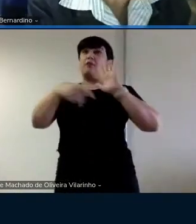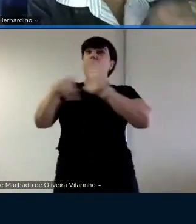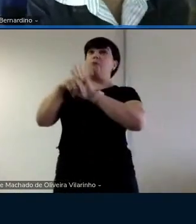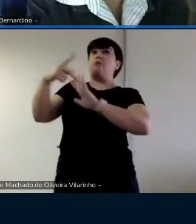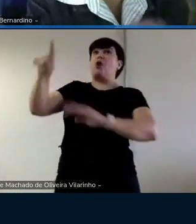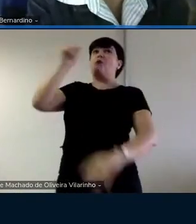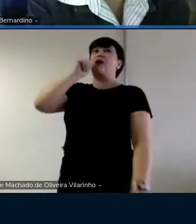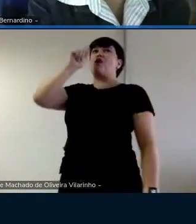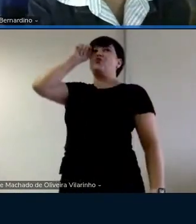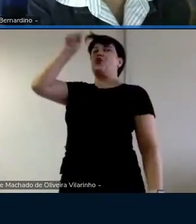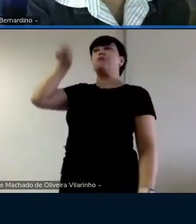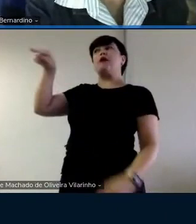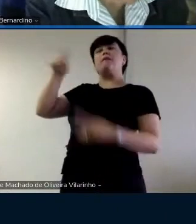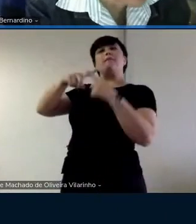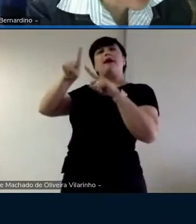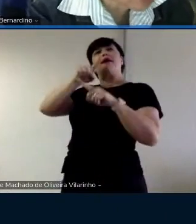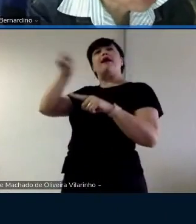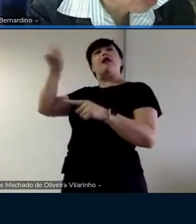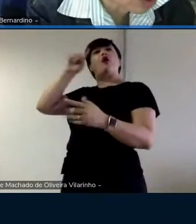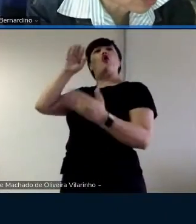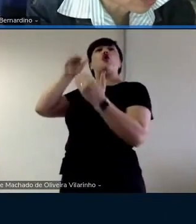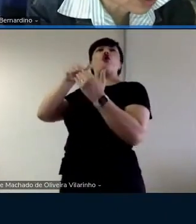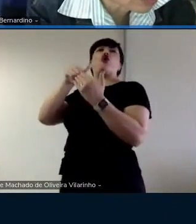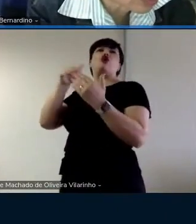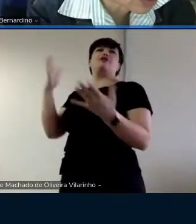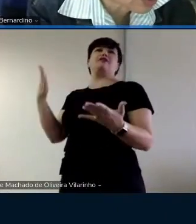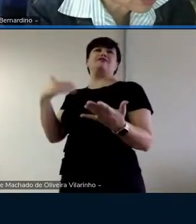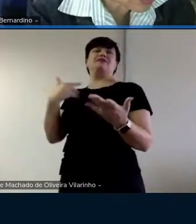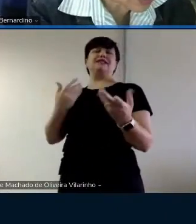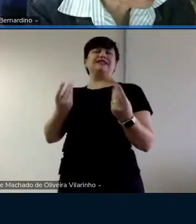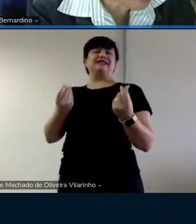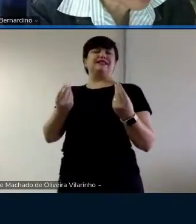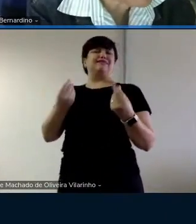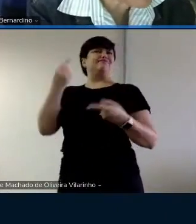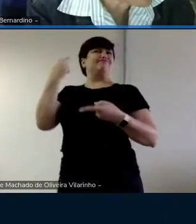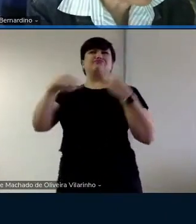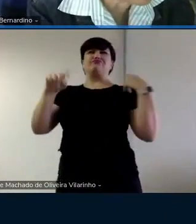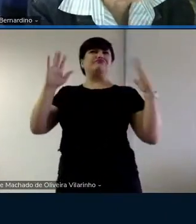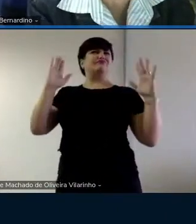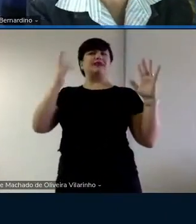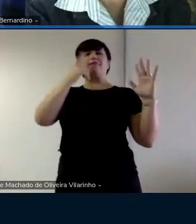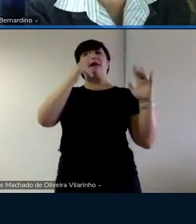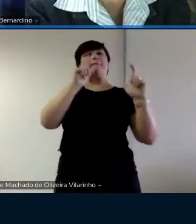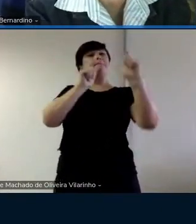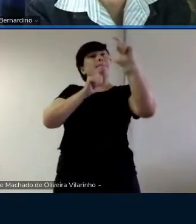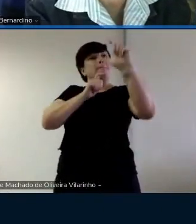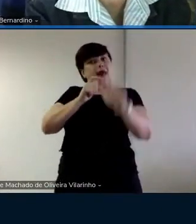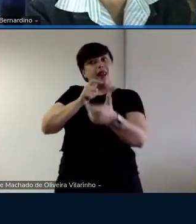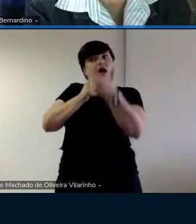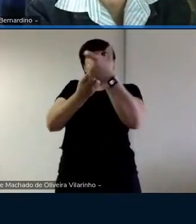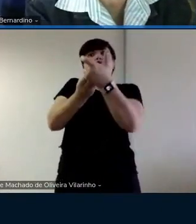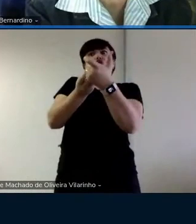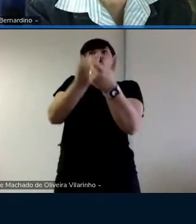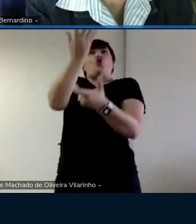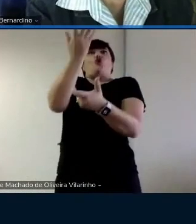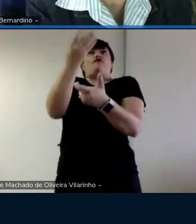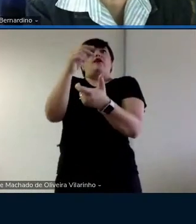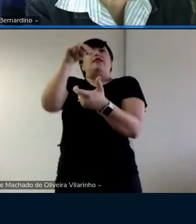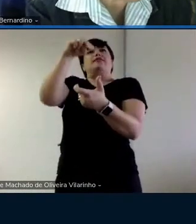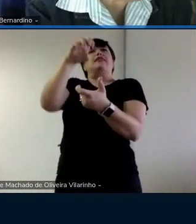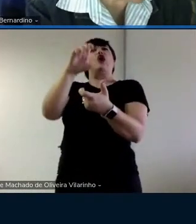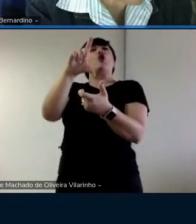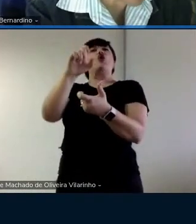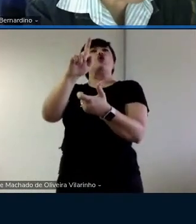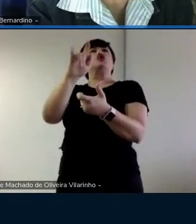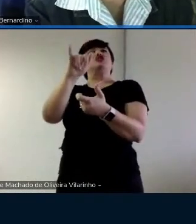só que ela concorda. Pelo jeito, parece que ela concorda com isso, que as palavras construídas novas são...